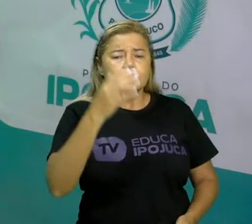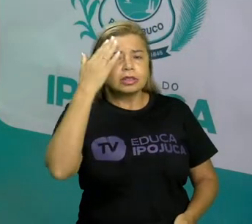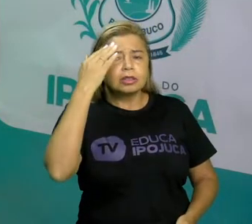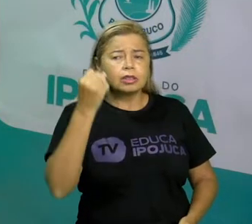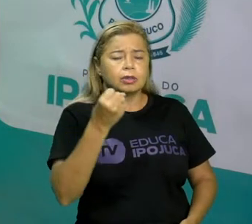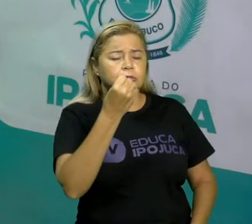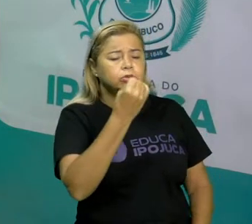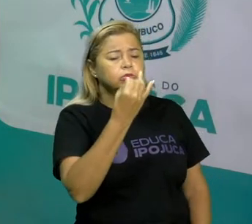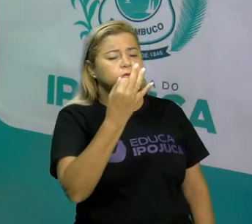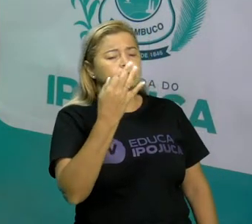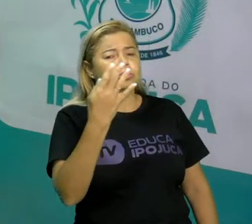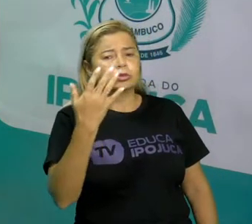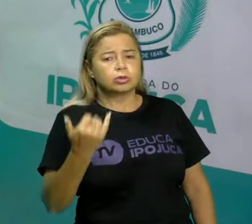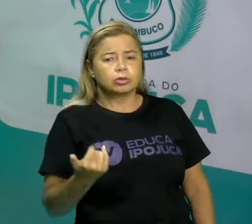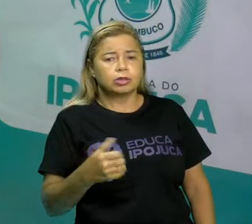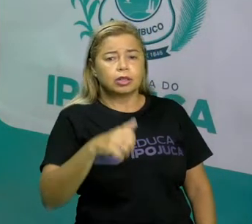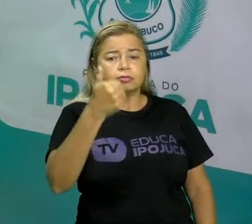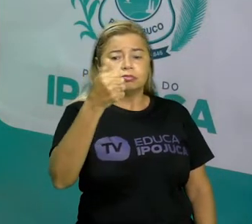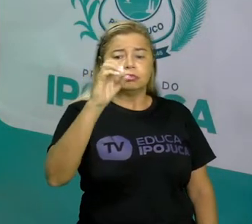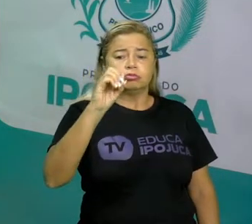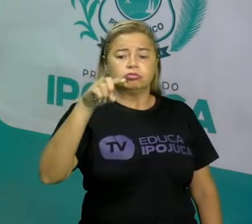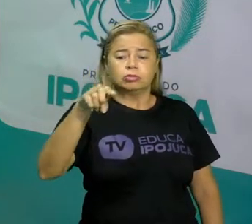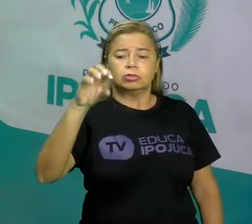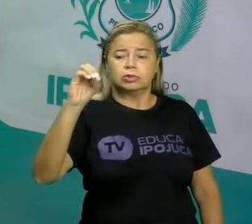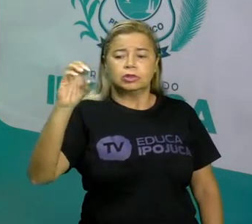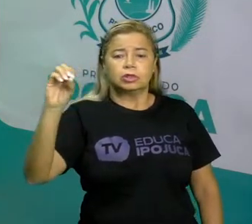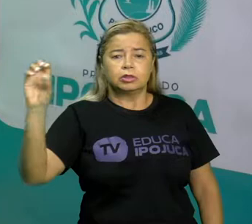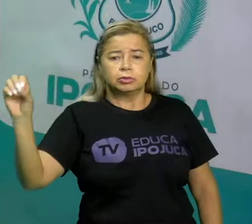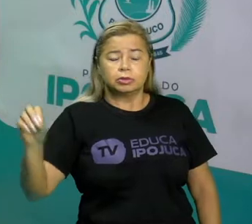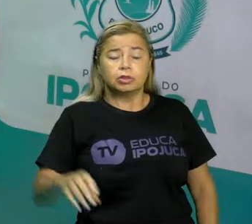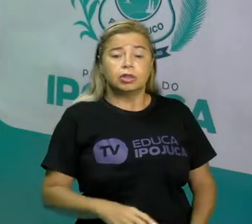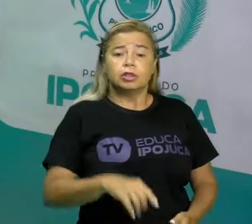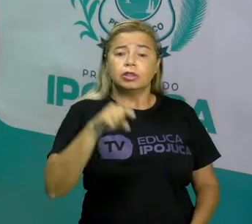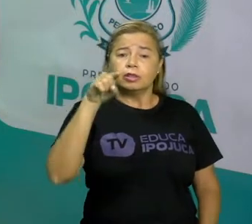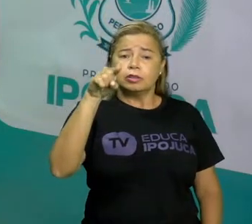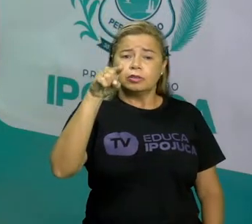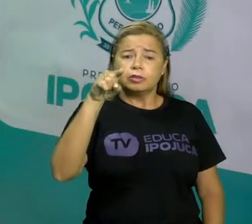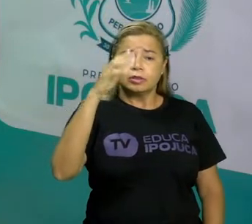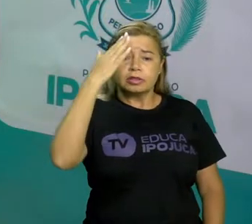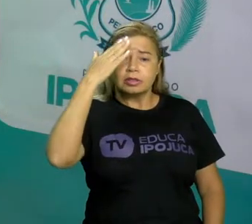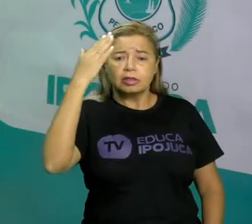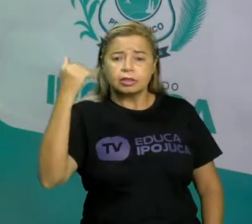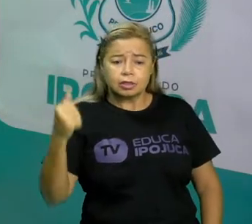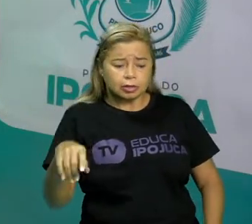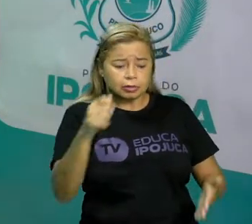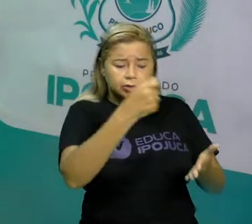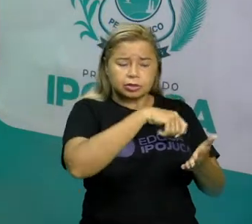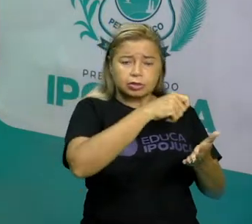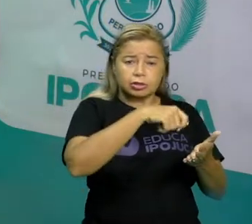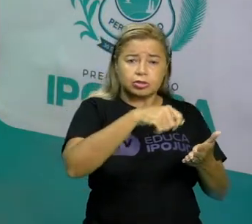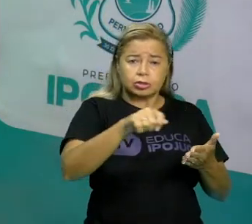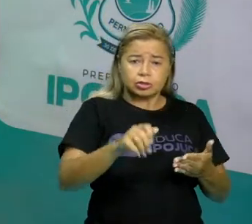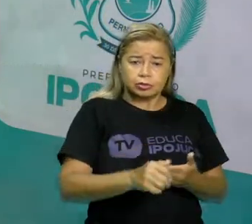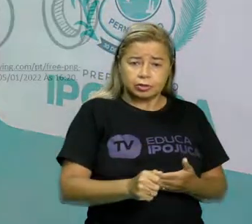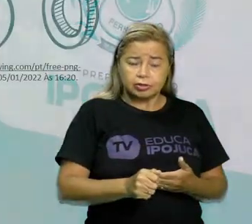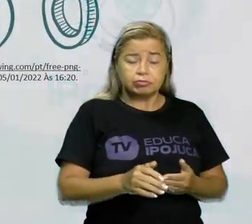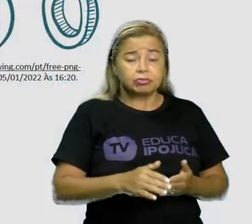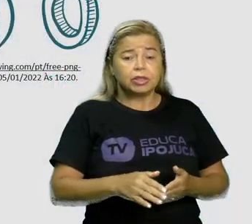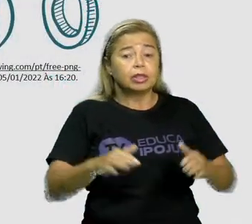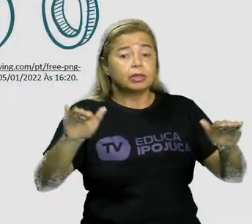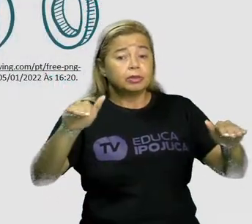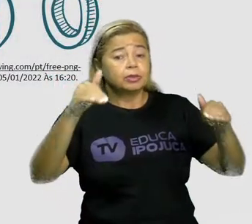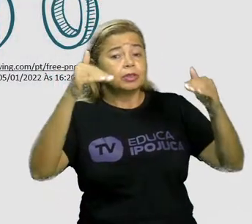dez mil? Você sabe escrever? Vamos prestar atenção e ler junto com a professora Cristina o que está na nossa tela.